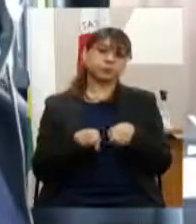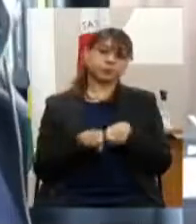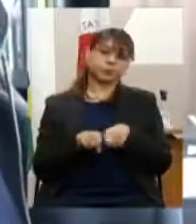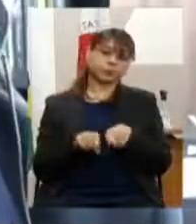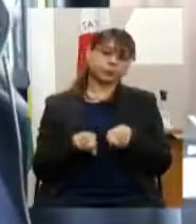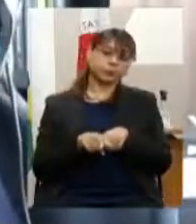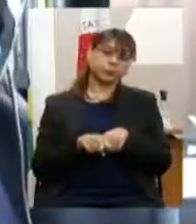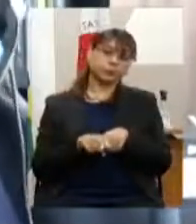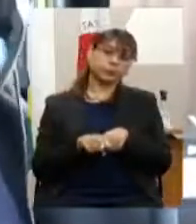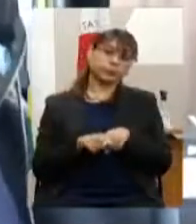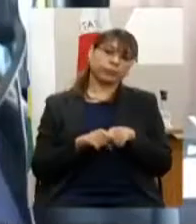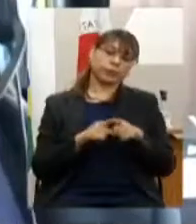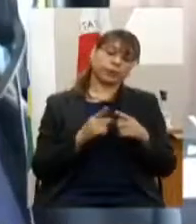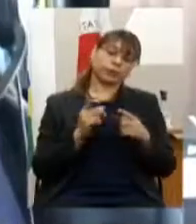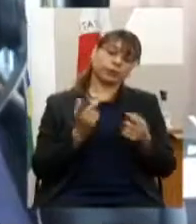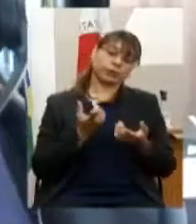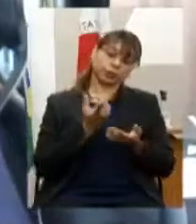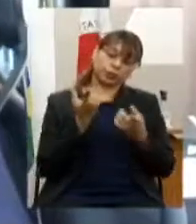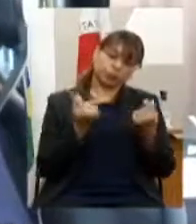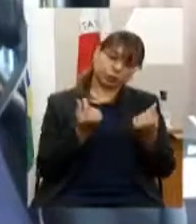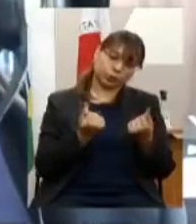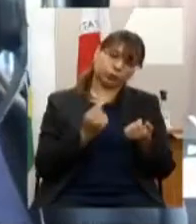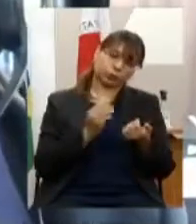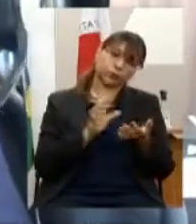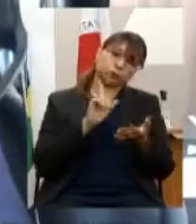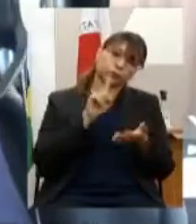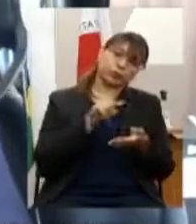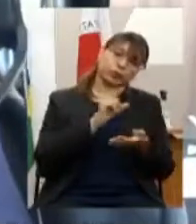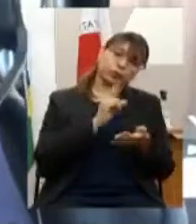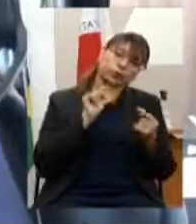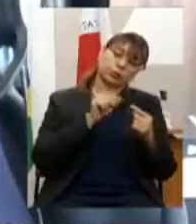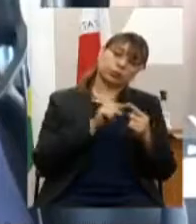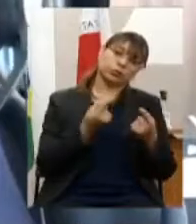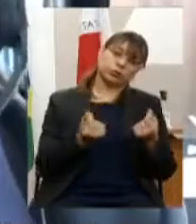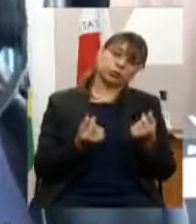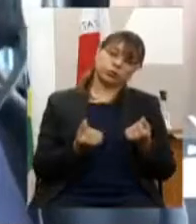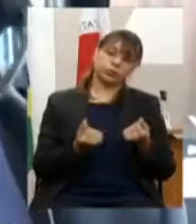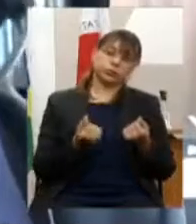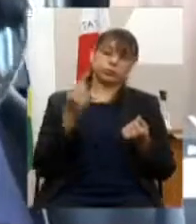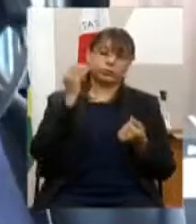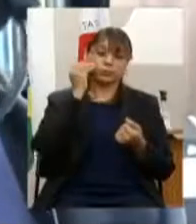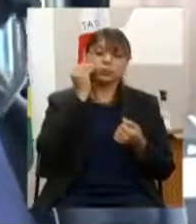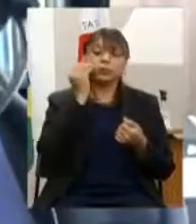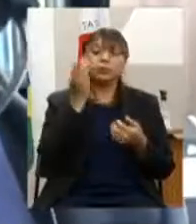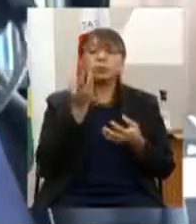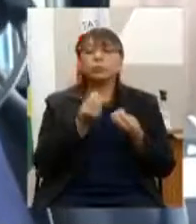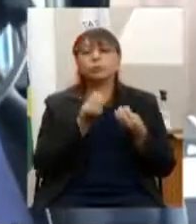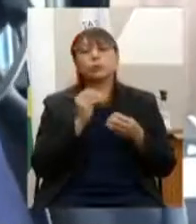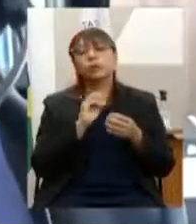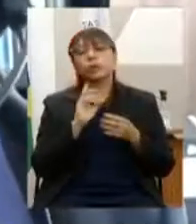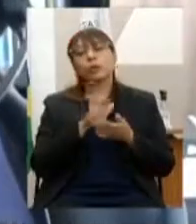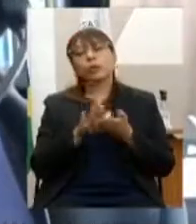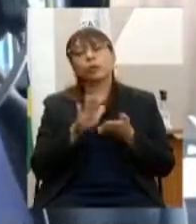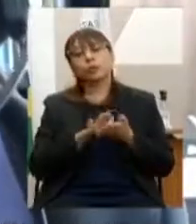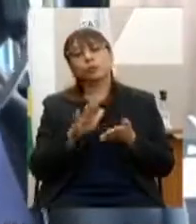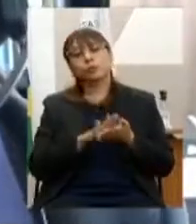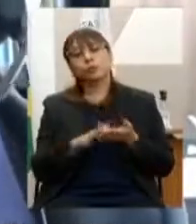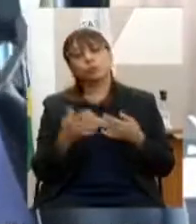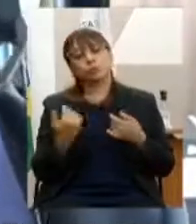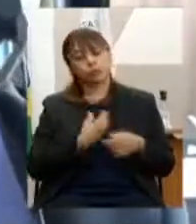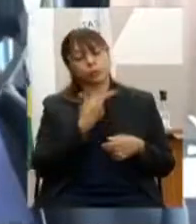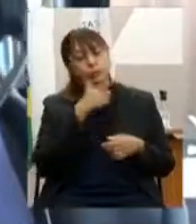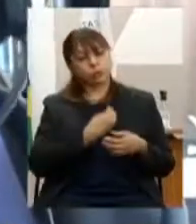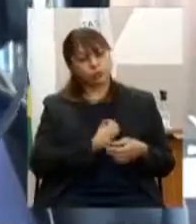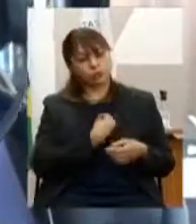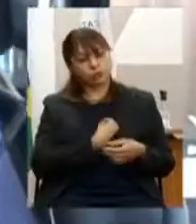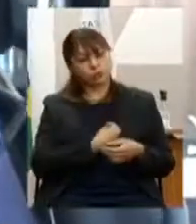na meta financeira com especificação do objeto de gasto do gasto para participação em feiras nacionais